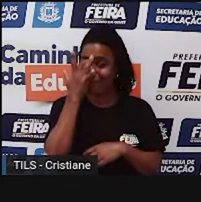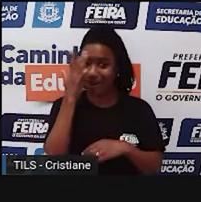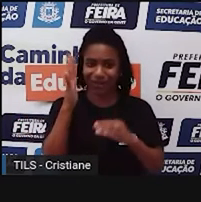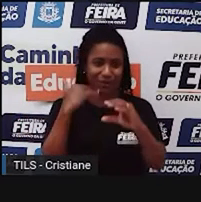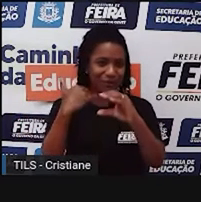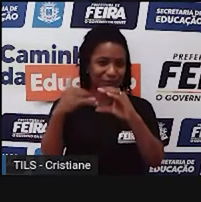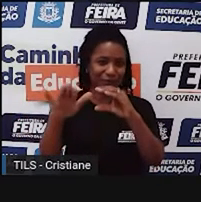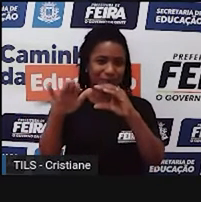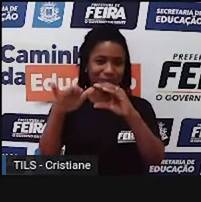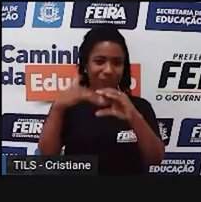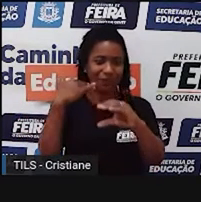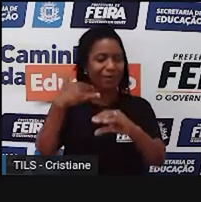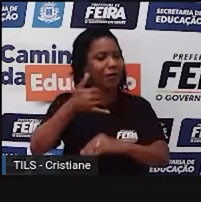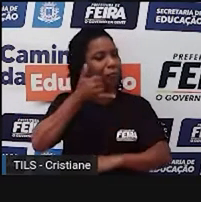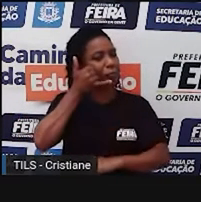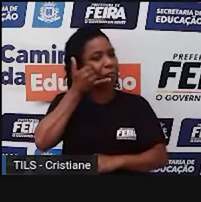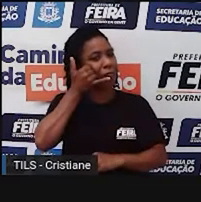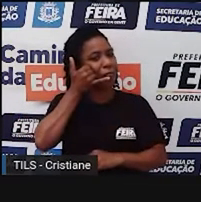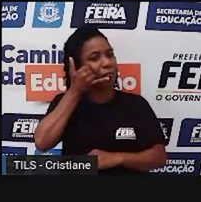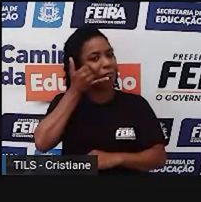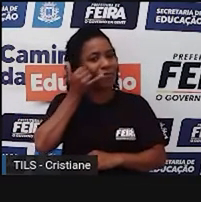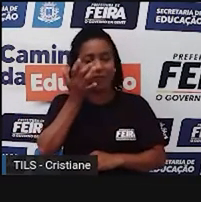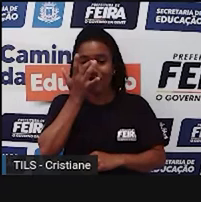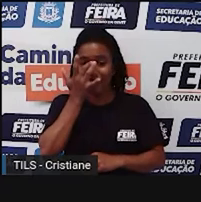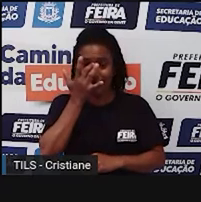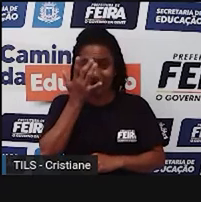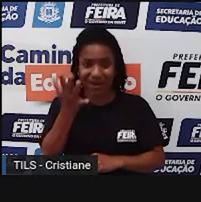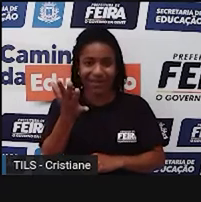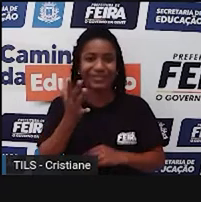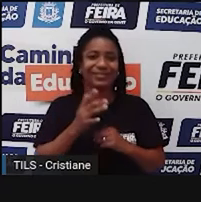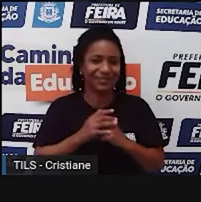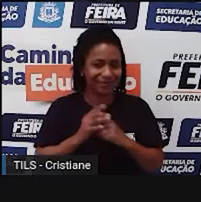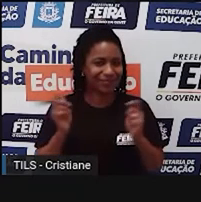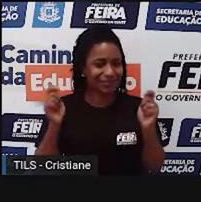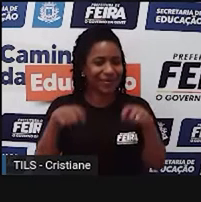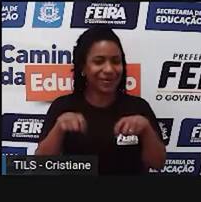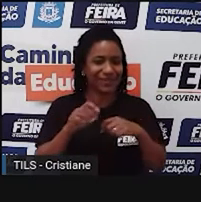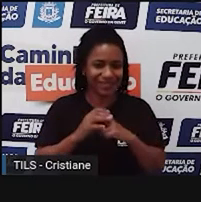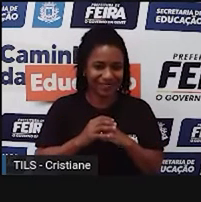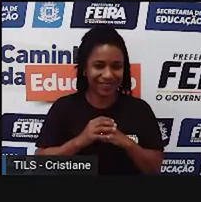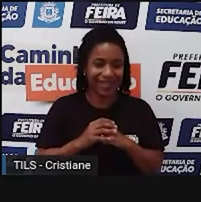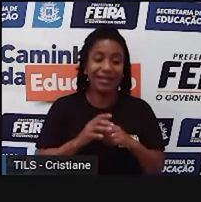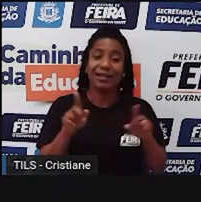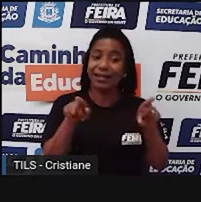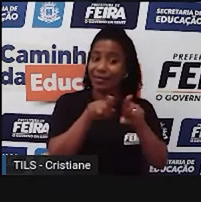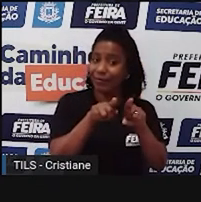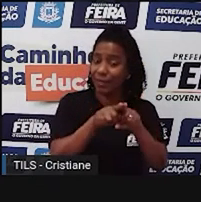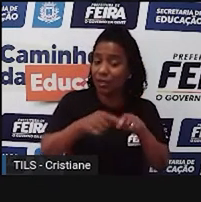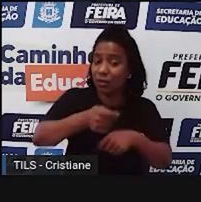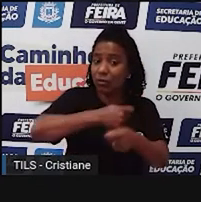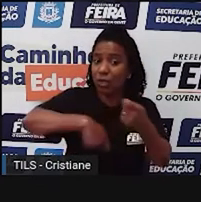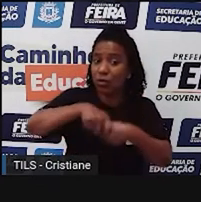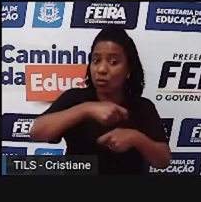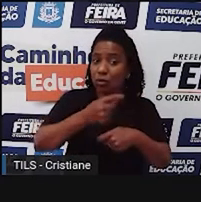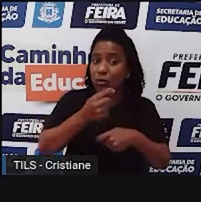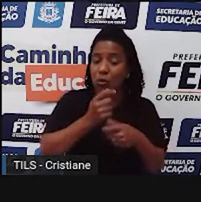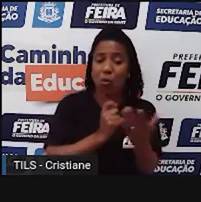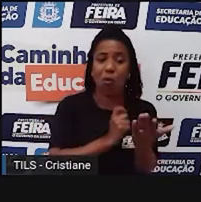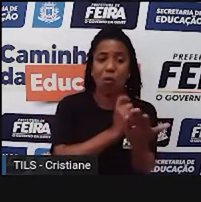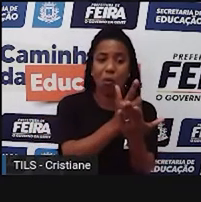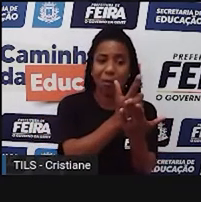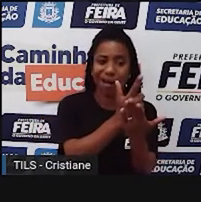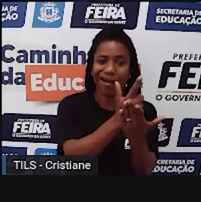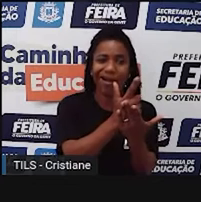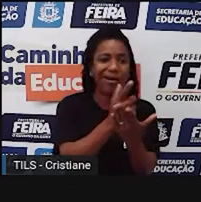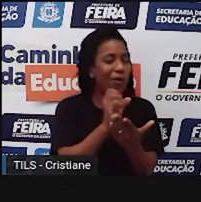processos, né, ligados à comunicação. Hoje a compra e venda de mercadorias, ela acontece com muita naturalidade, né, usando